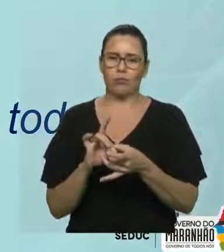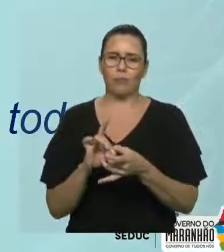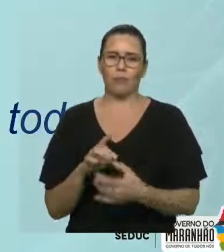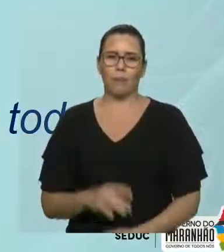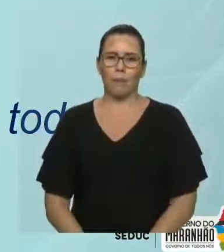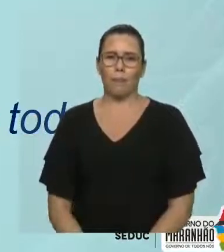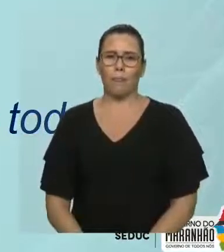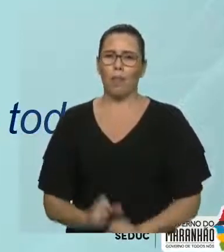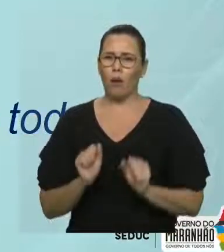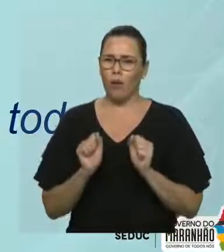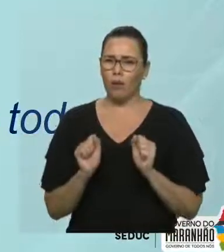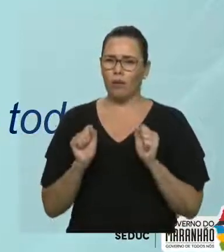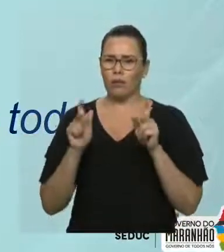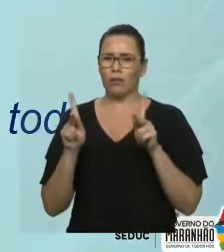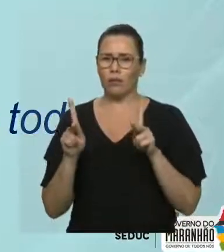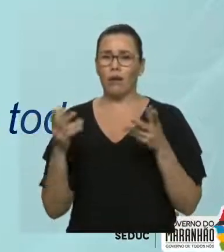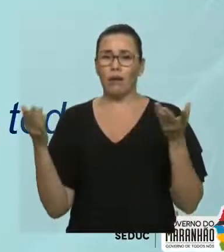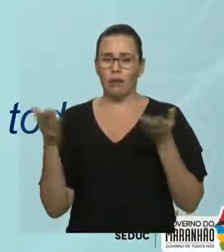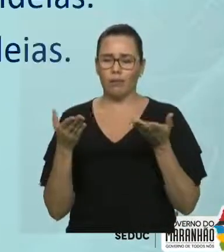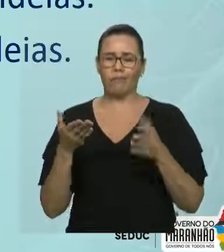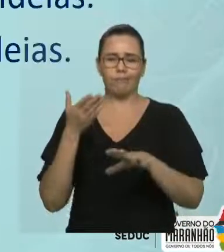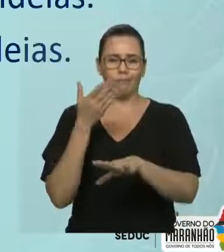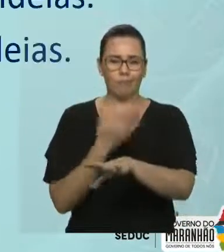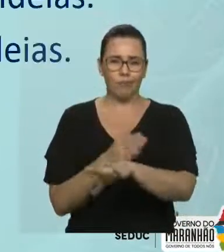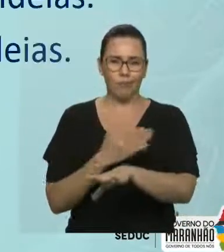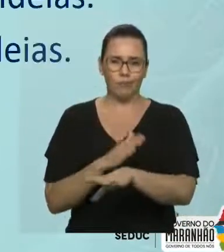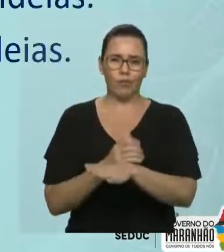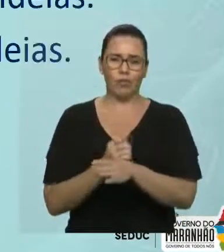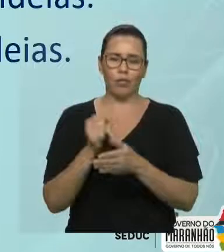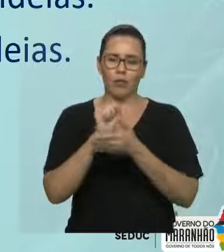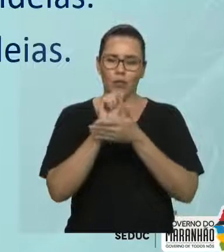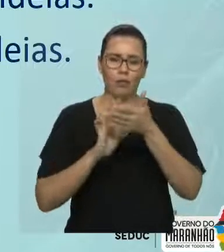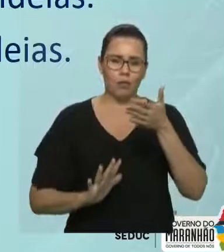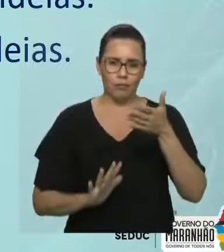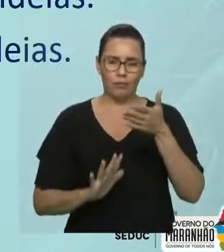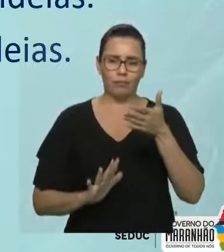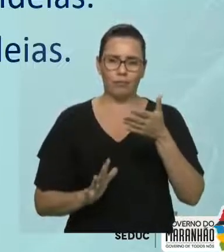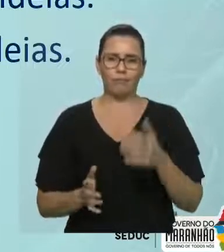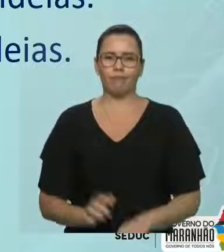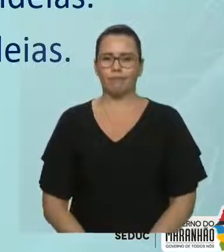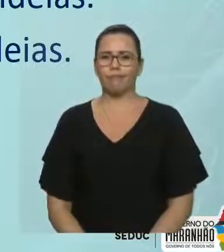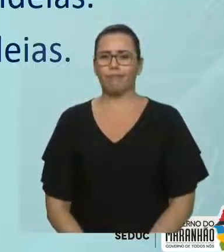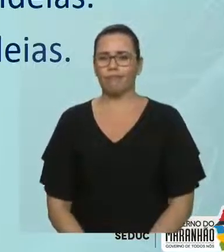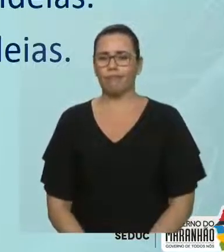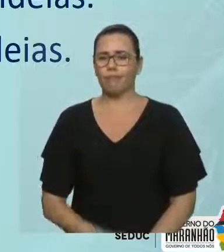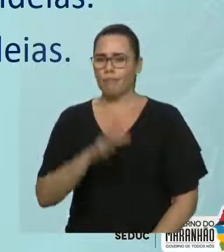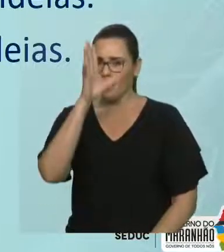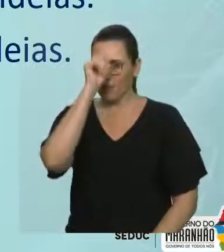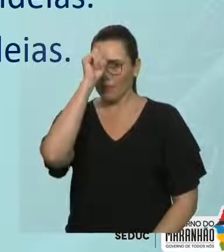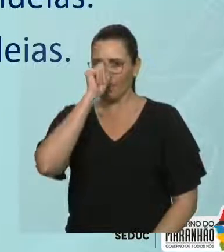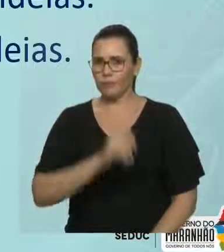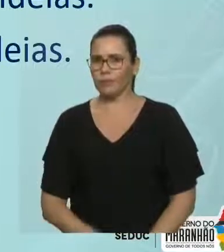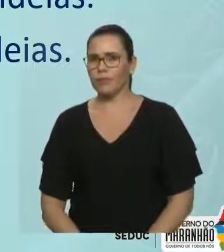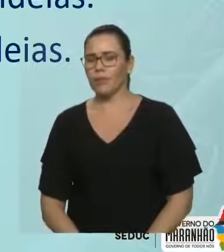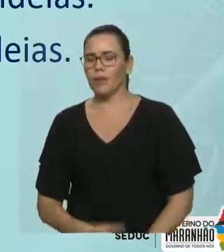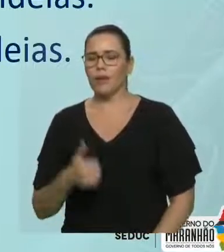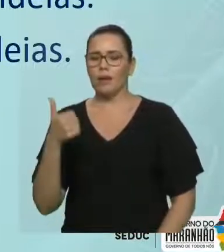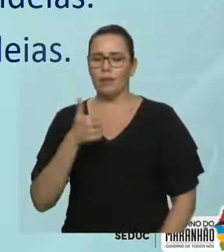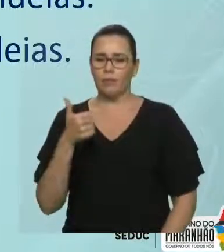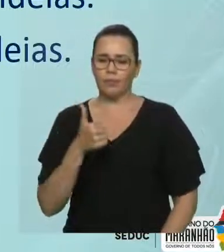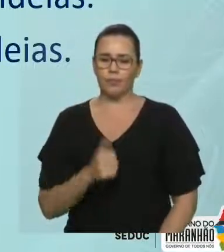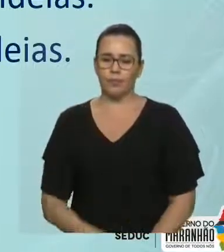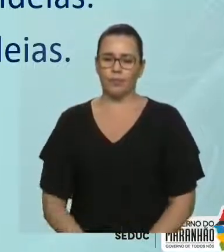Vamos lá. Agora para as nossas atividades de fixação. Pronto. A primeira diz assim. A coesão sequencial se